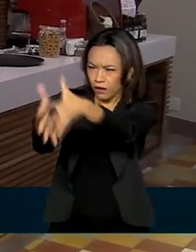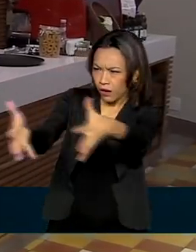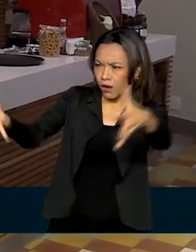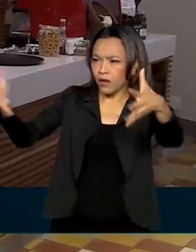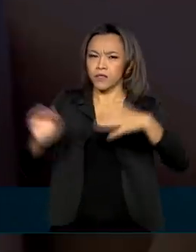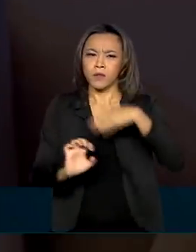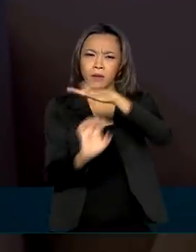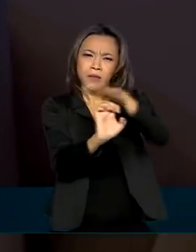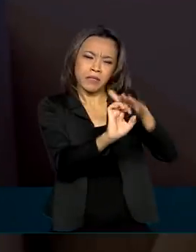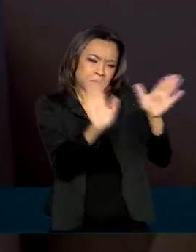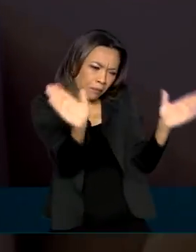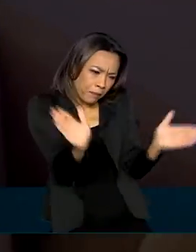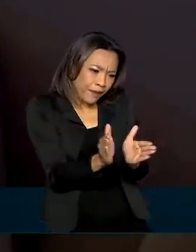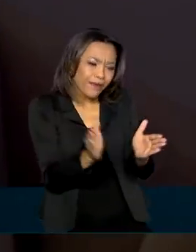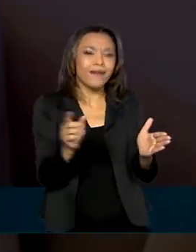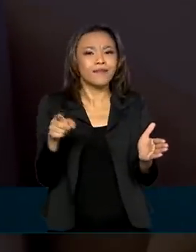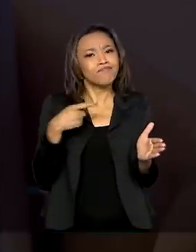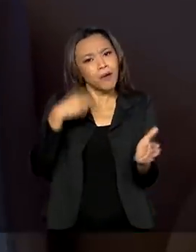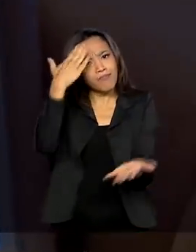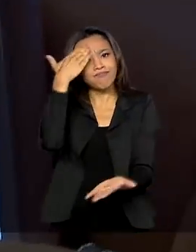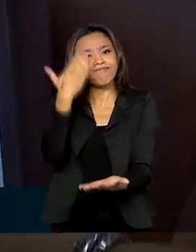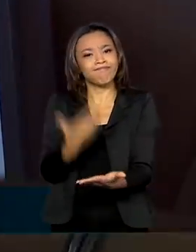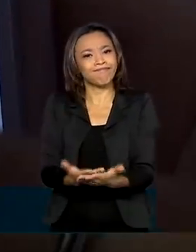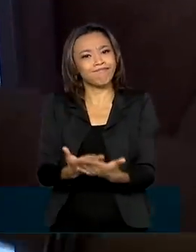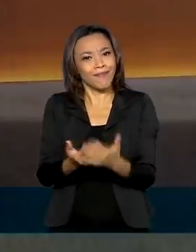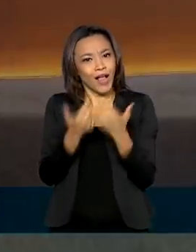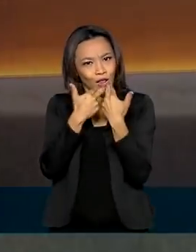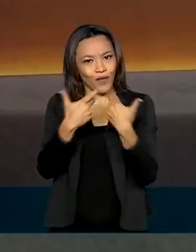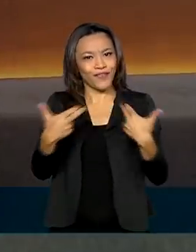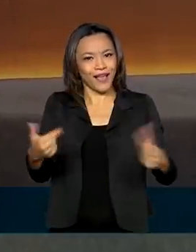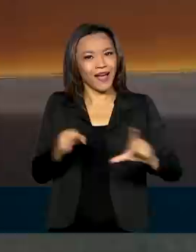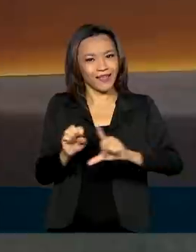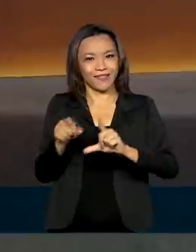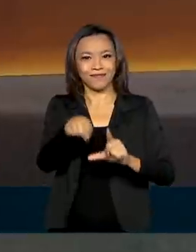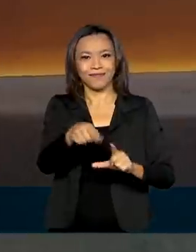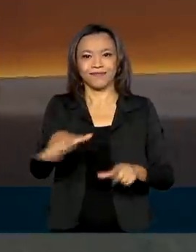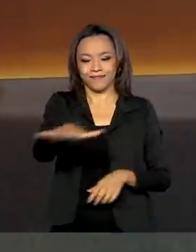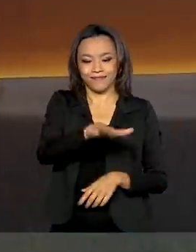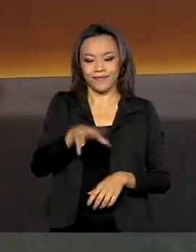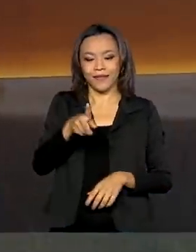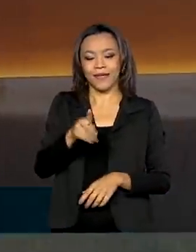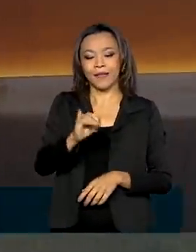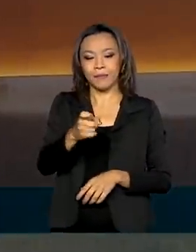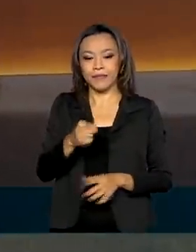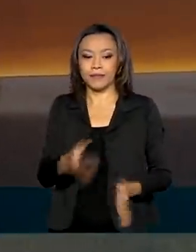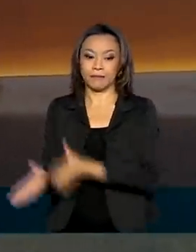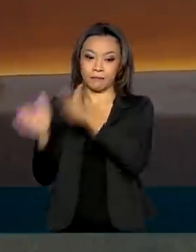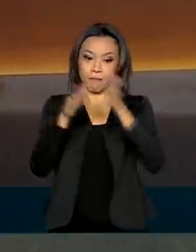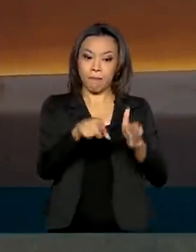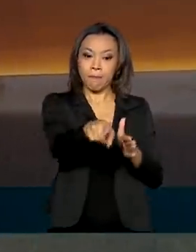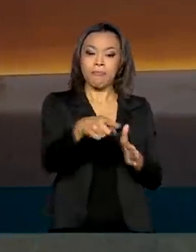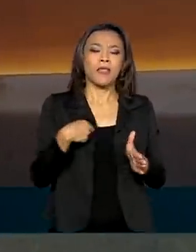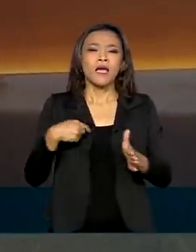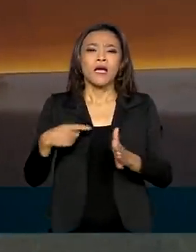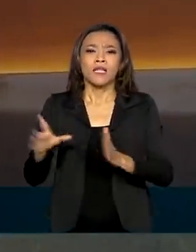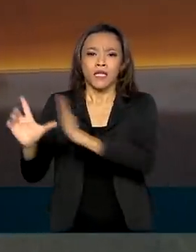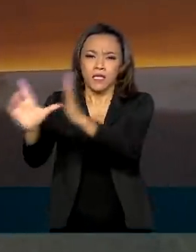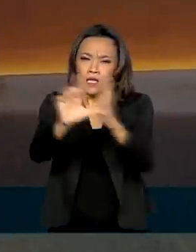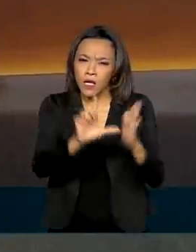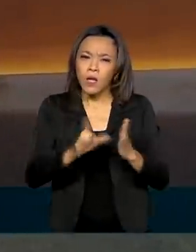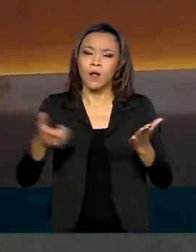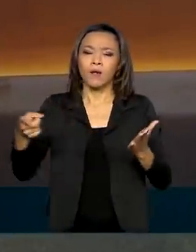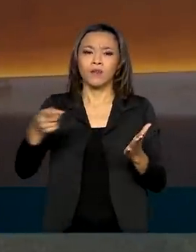empreendedores estão apostando na novidade. Para o varejo, o PIX tem o papel fundamental de